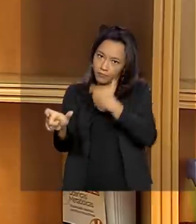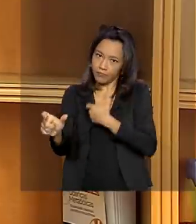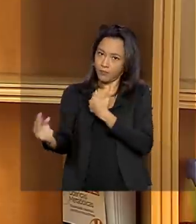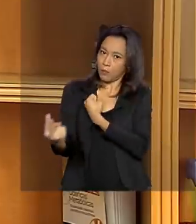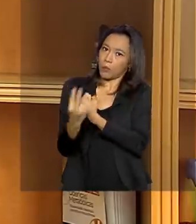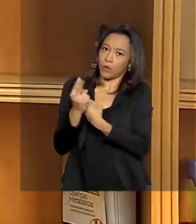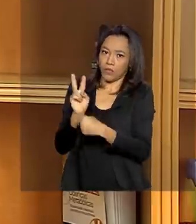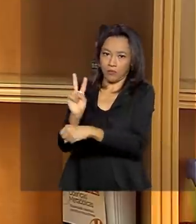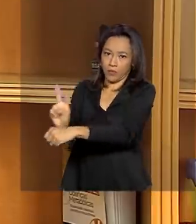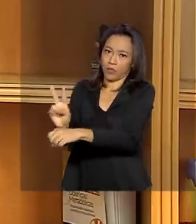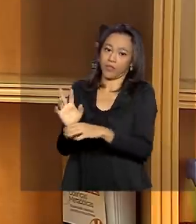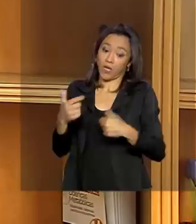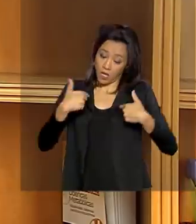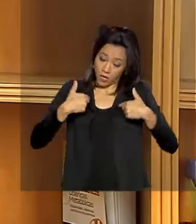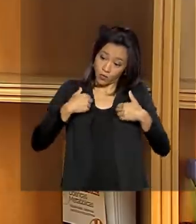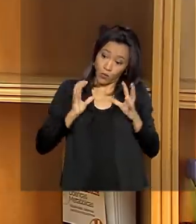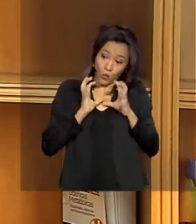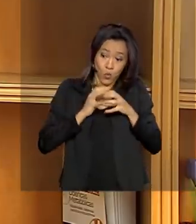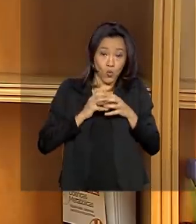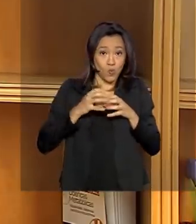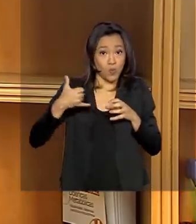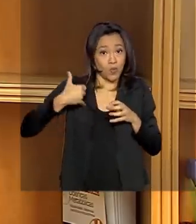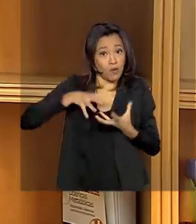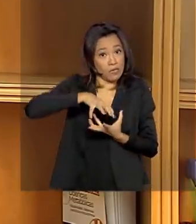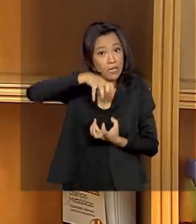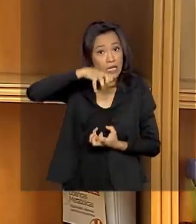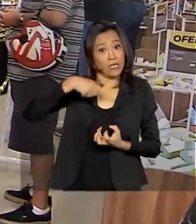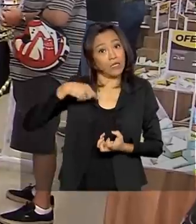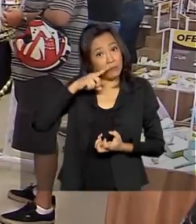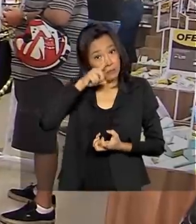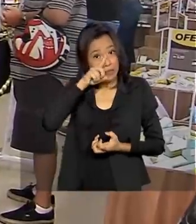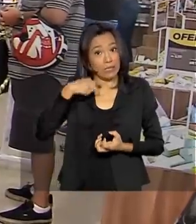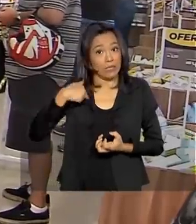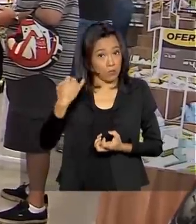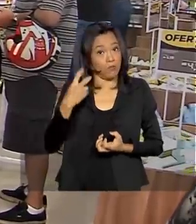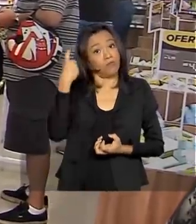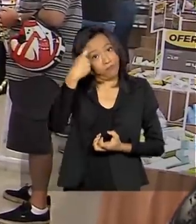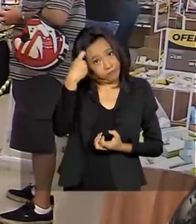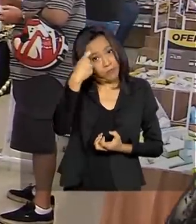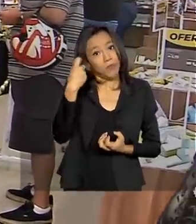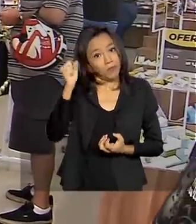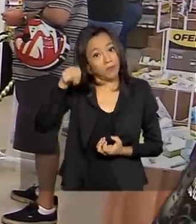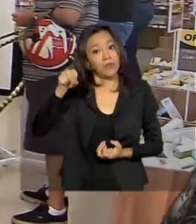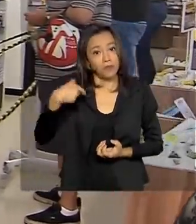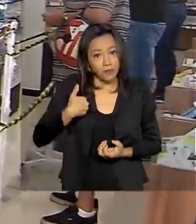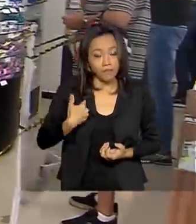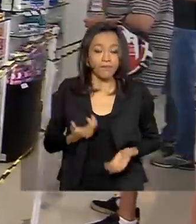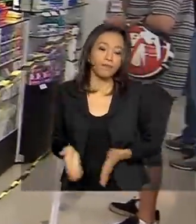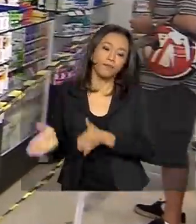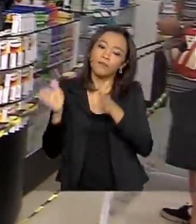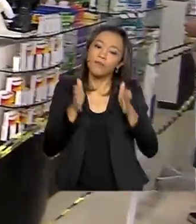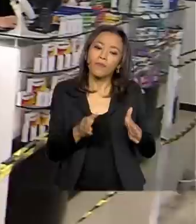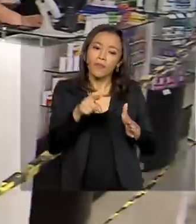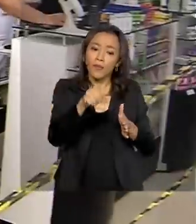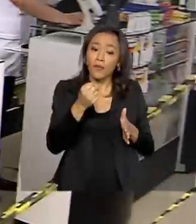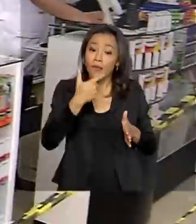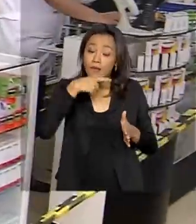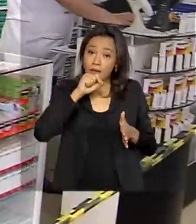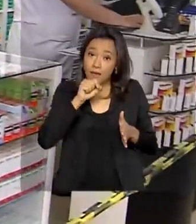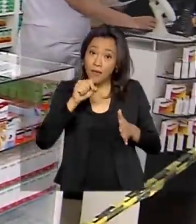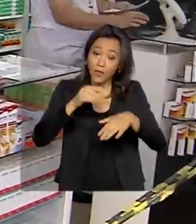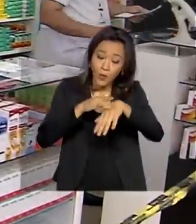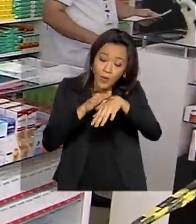Se pensar de que eu sou grupo de risco terceira idade, eu me preocupo sim. Muitas vezes o primeiro atendimento a quem fica doente